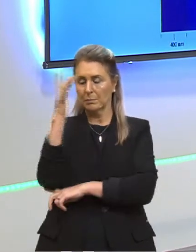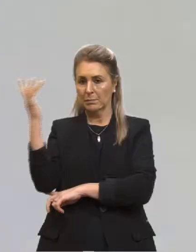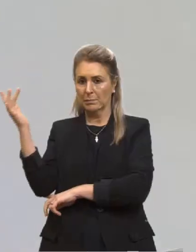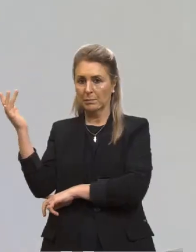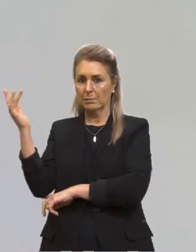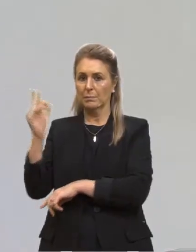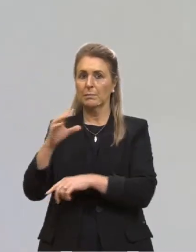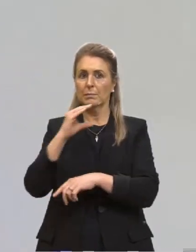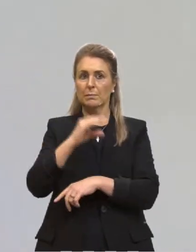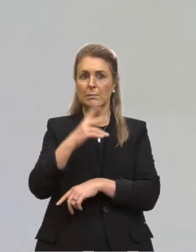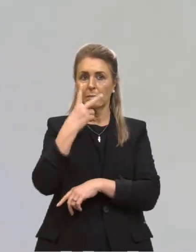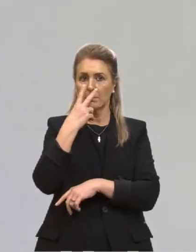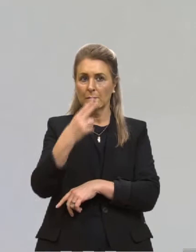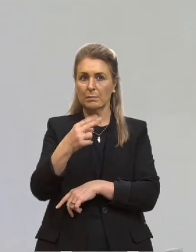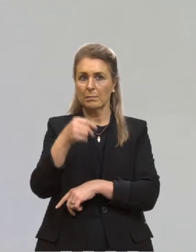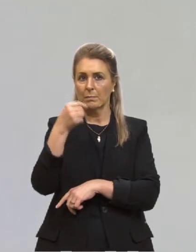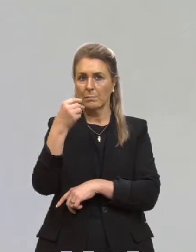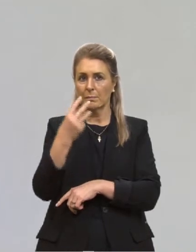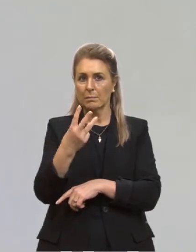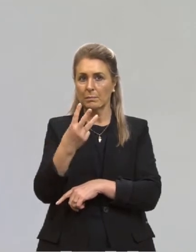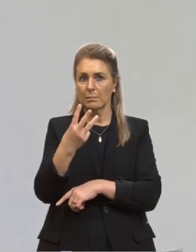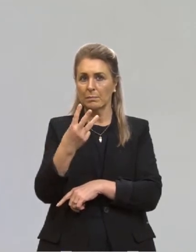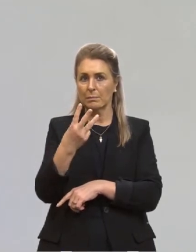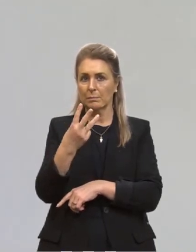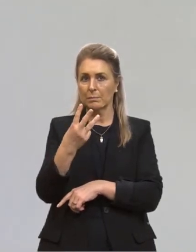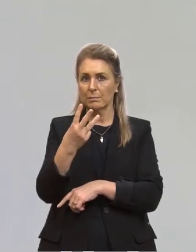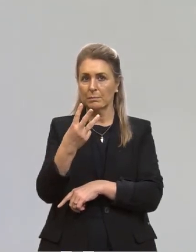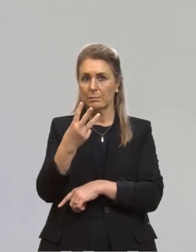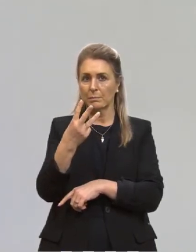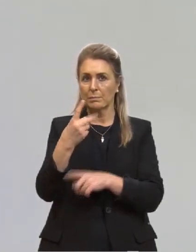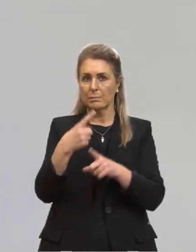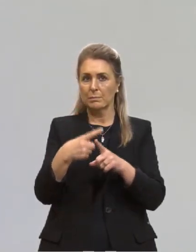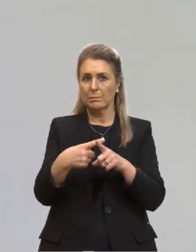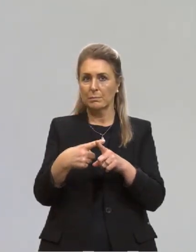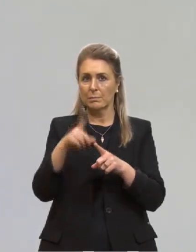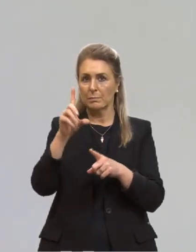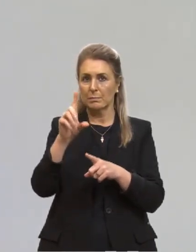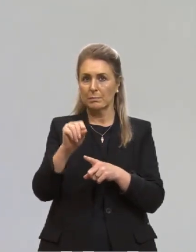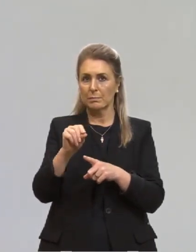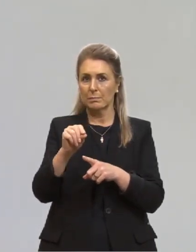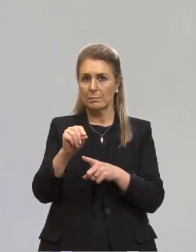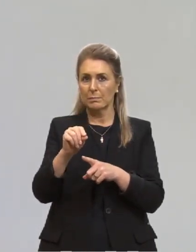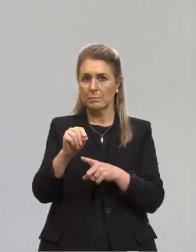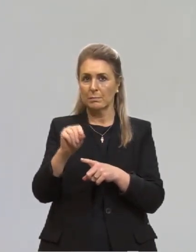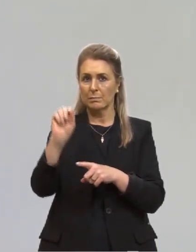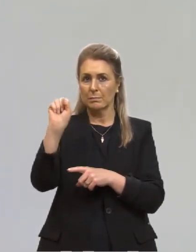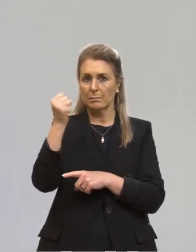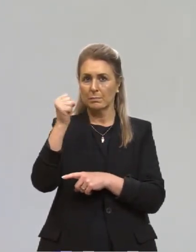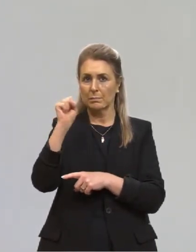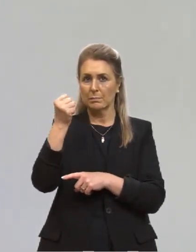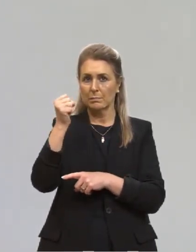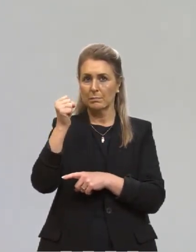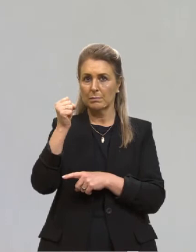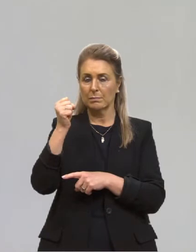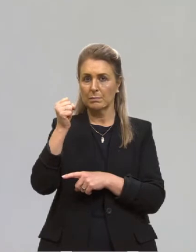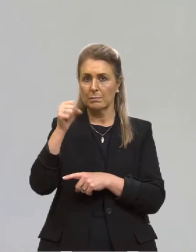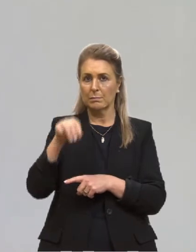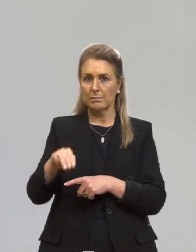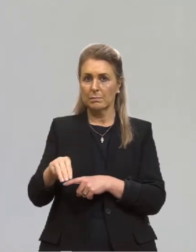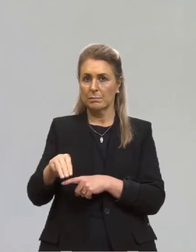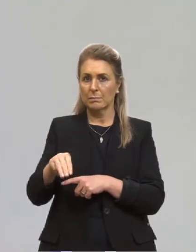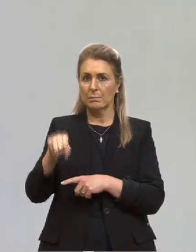é igual a 3 vezes 10 na 8 metros